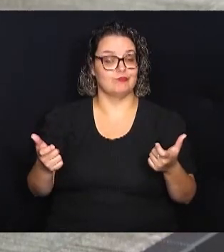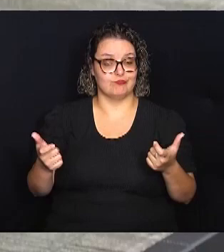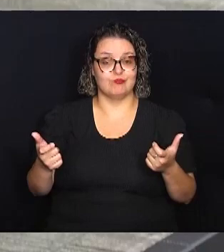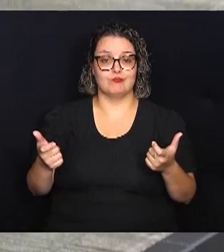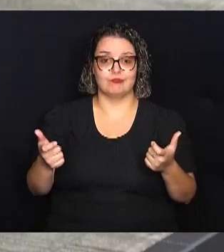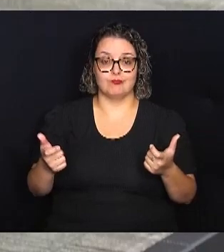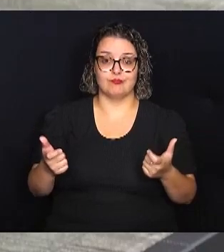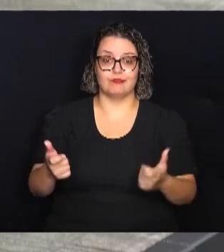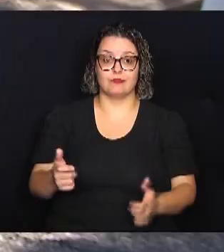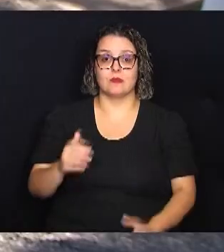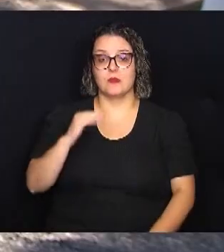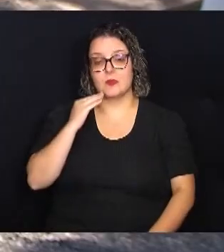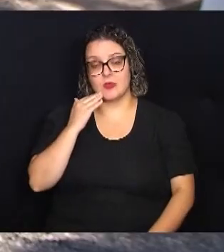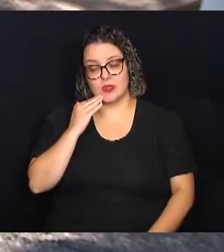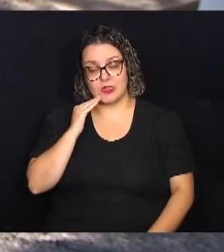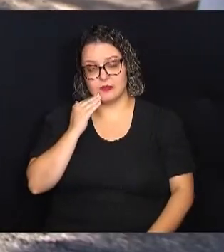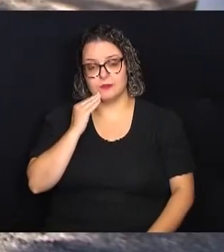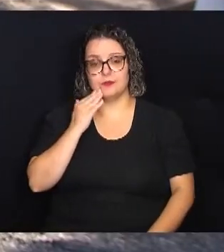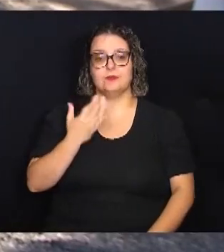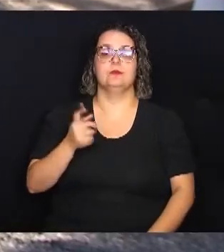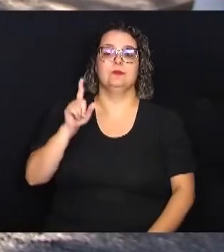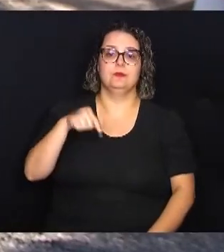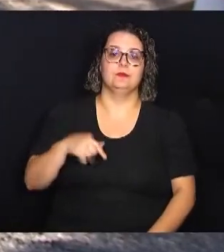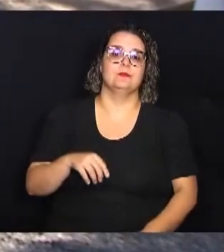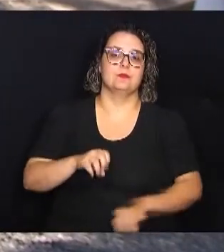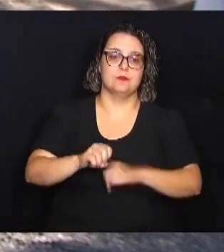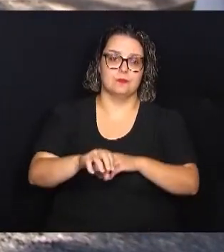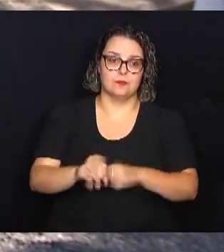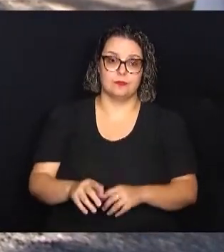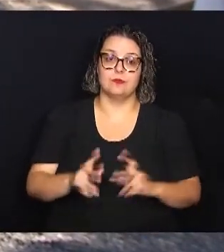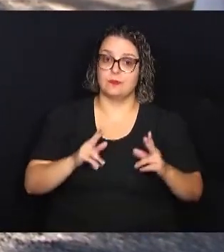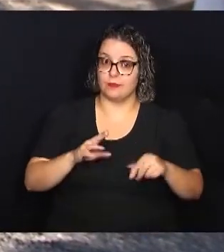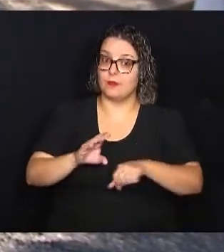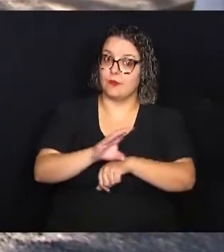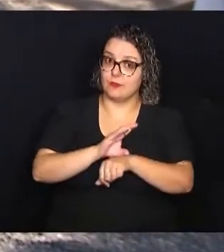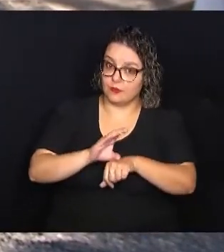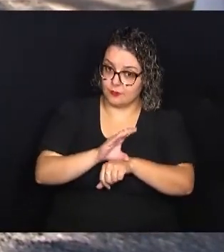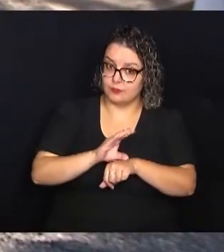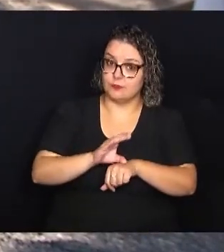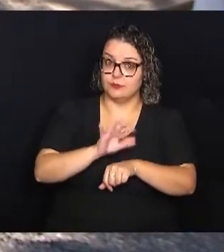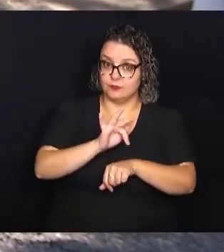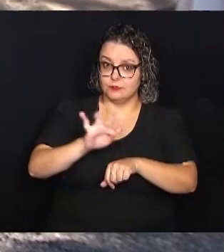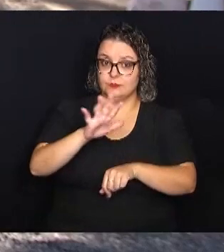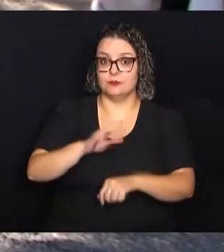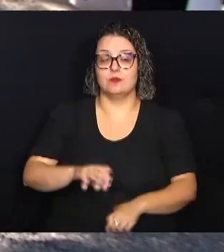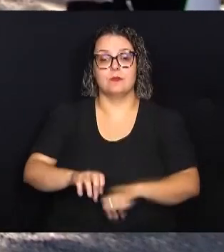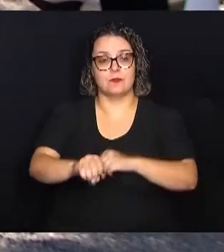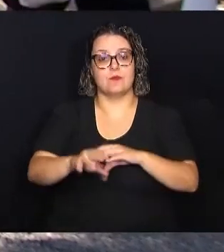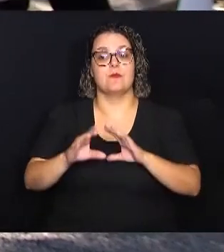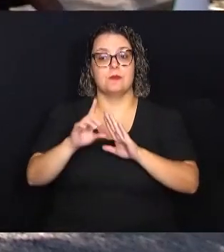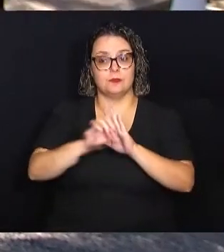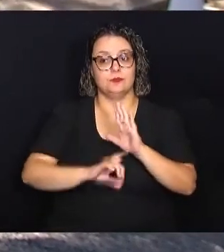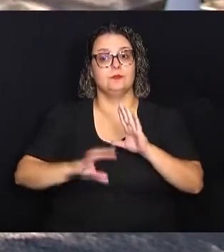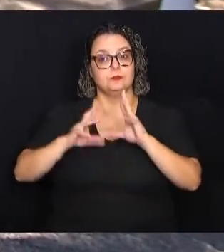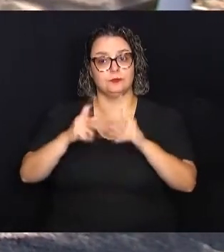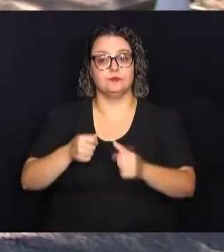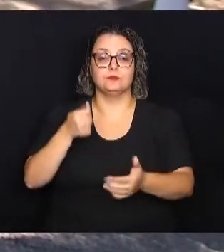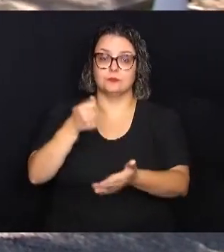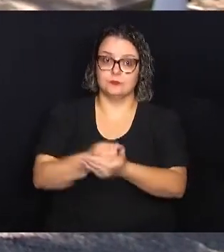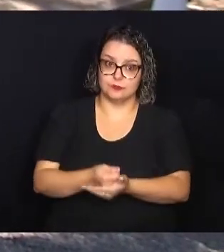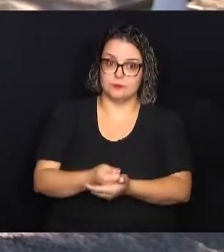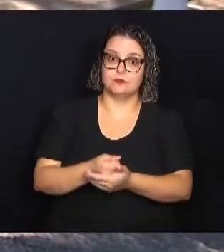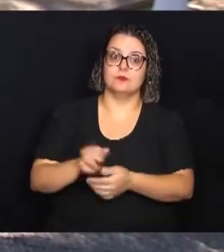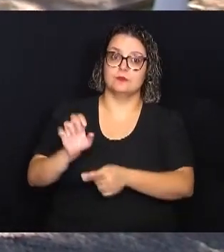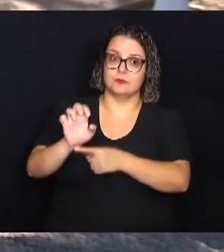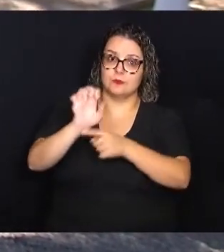déficit maior é a educação. De acordo com a Constituição Federal, a educação é direito de todos e dever do Estado e da